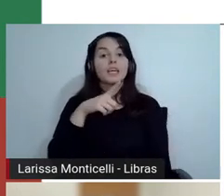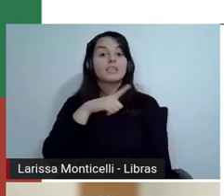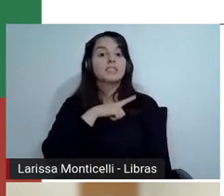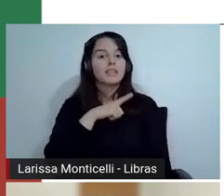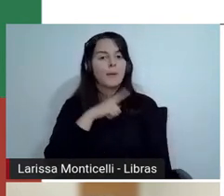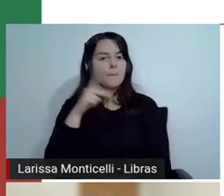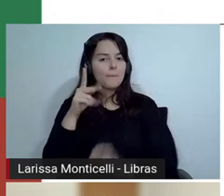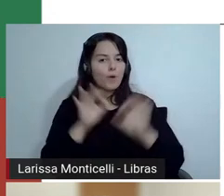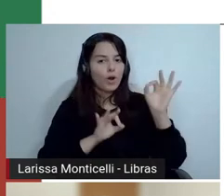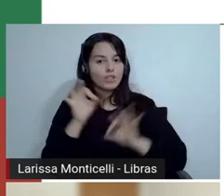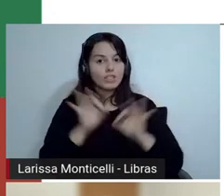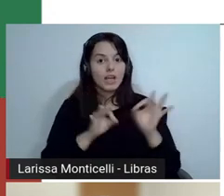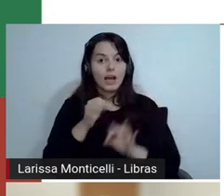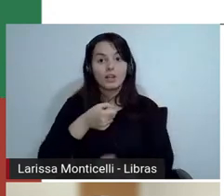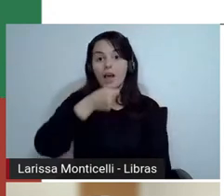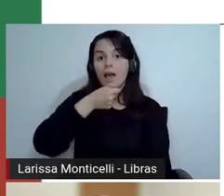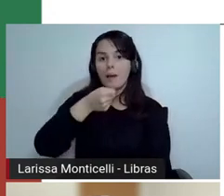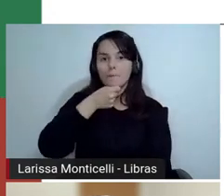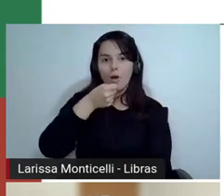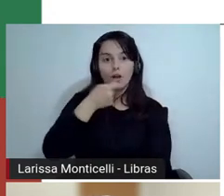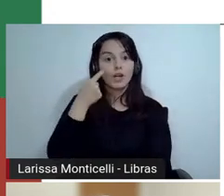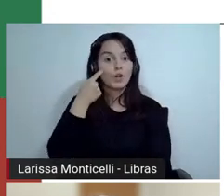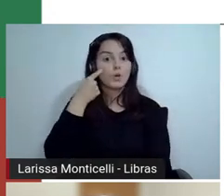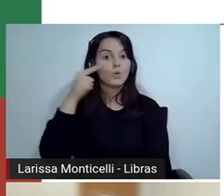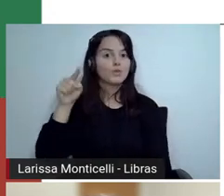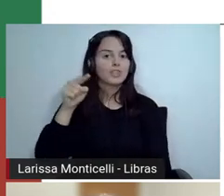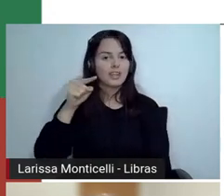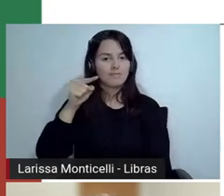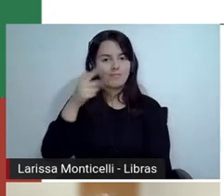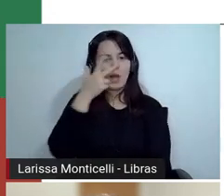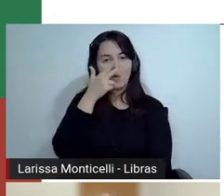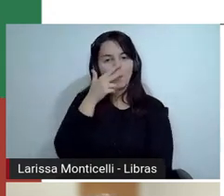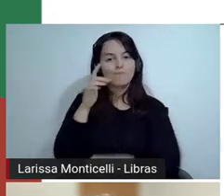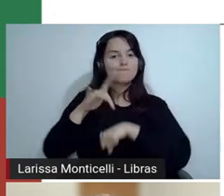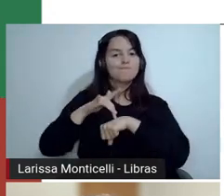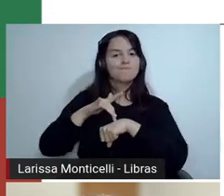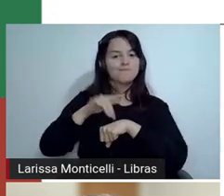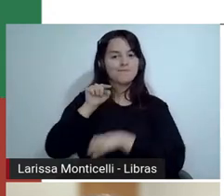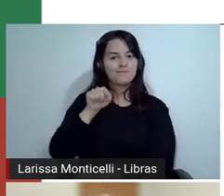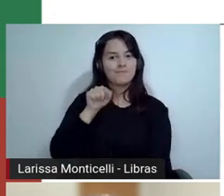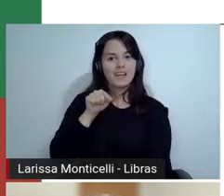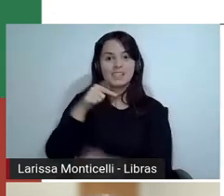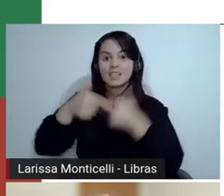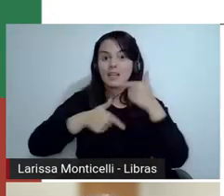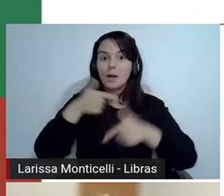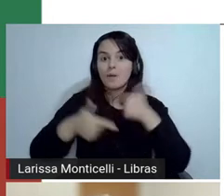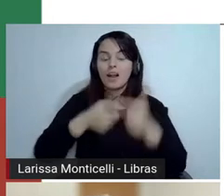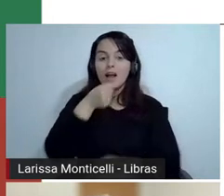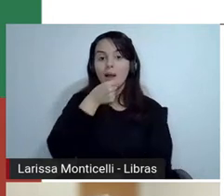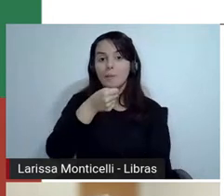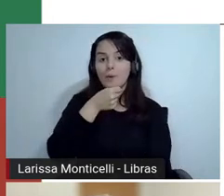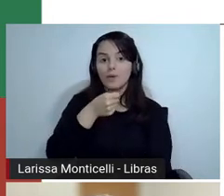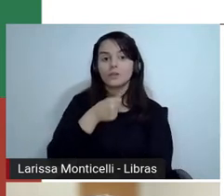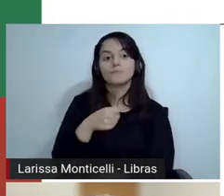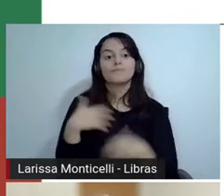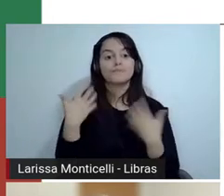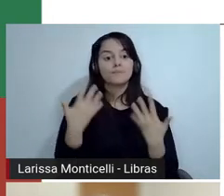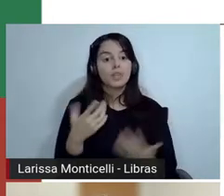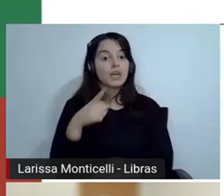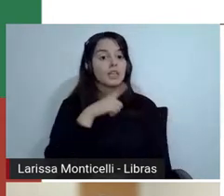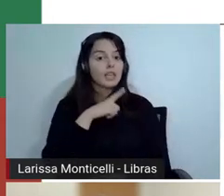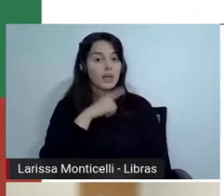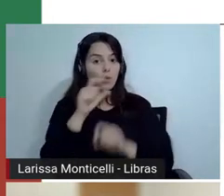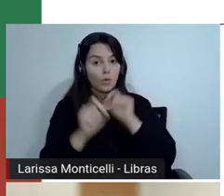Professora Ingrid Kellen disse que trabalhou com a reportagem sobre os jogos escolares. Criamos o Jornal da Turma sobre o assunto,